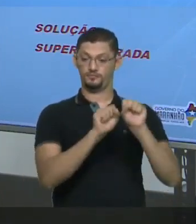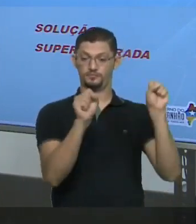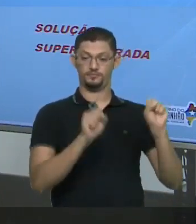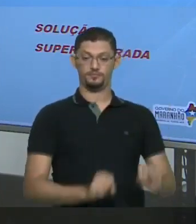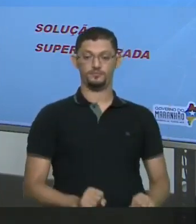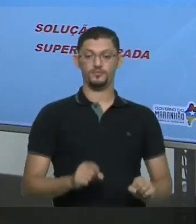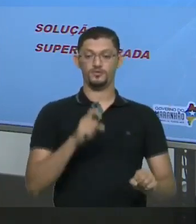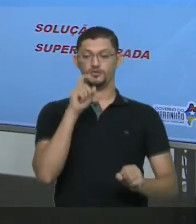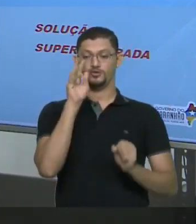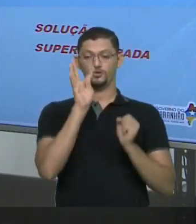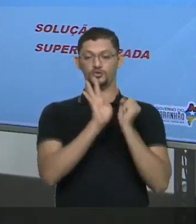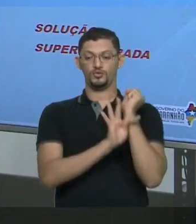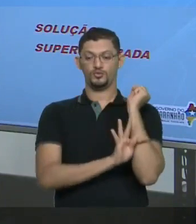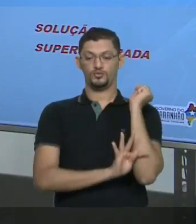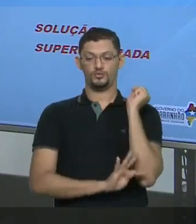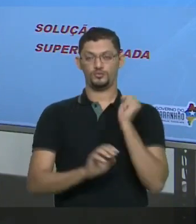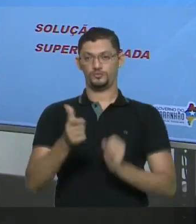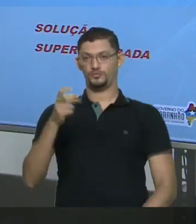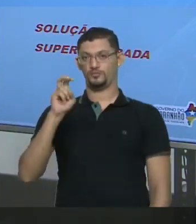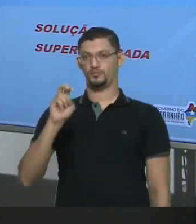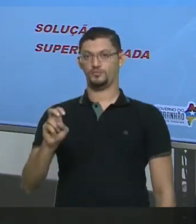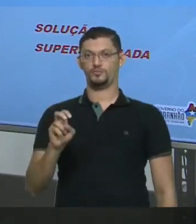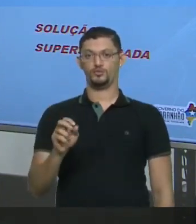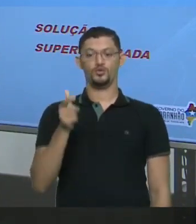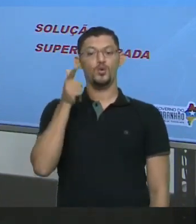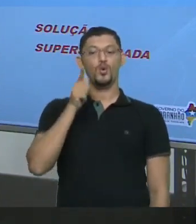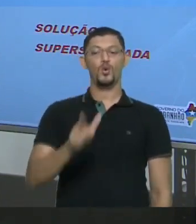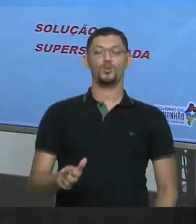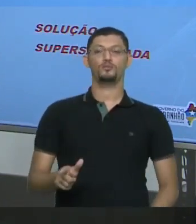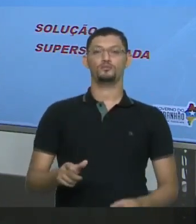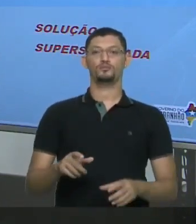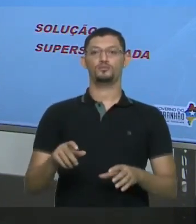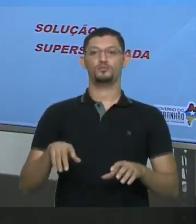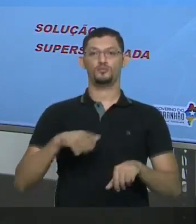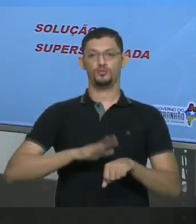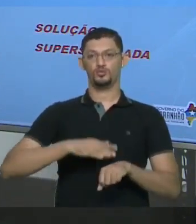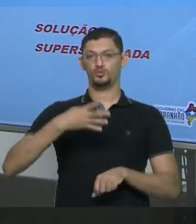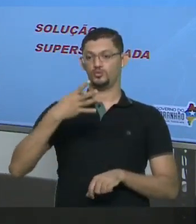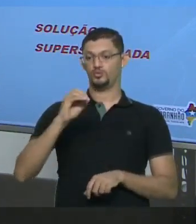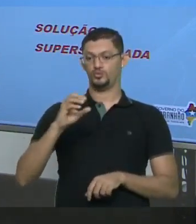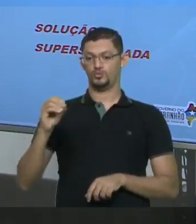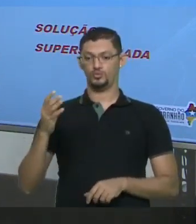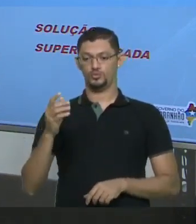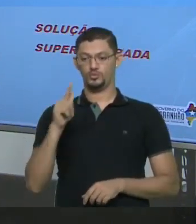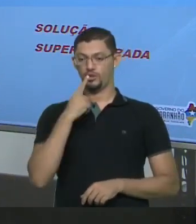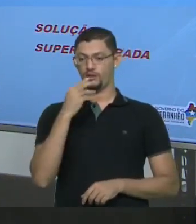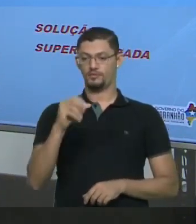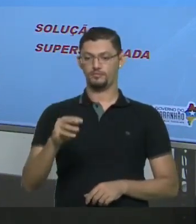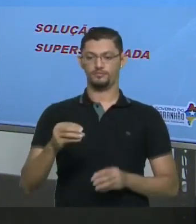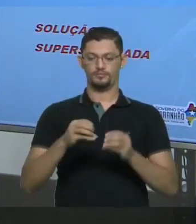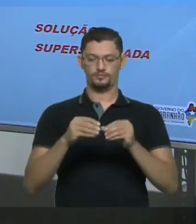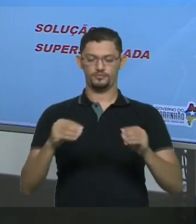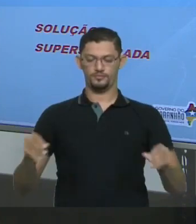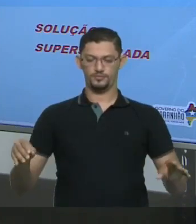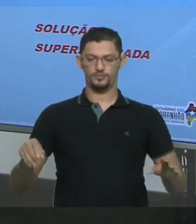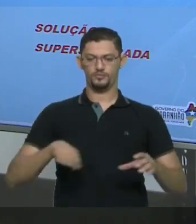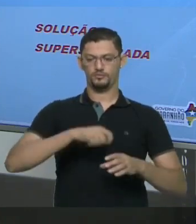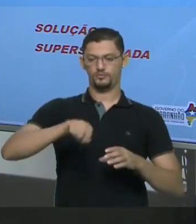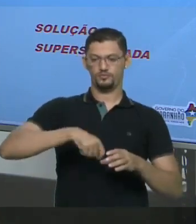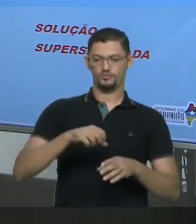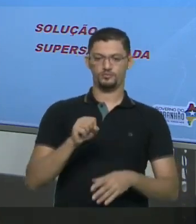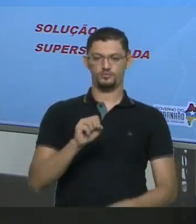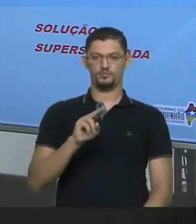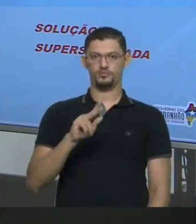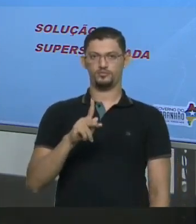Resfriando Novamente Para 15 graus Celsius Eu consigo ter Acima do máximo Permitido E aí a solução É classificada Como